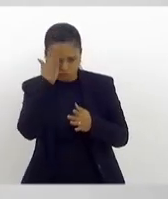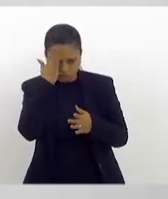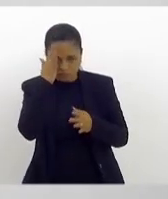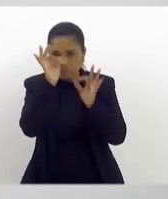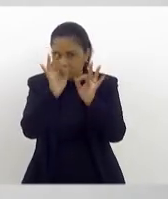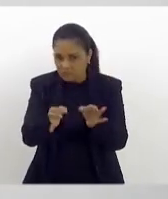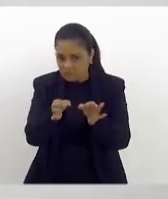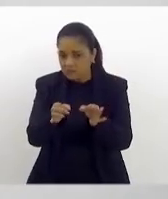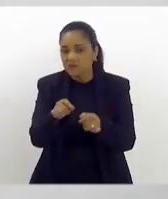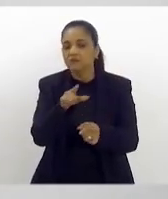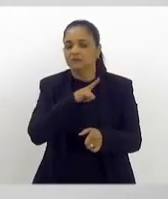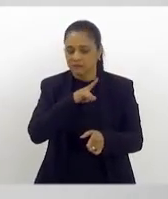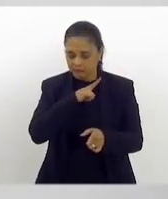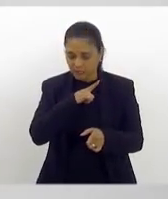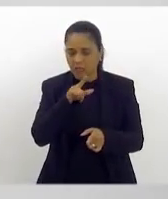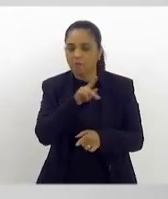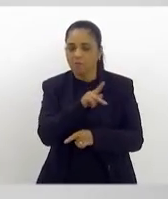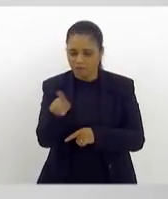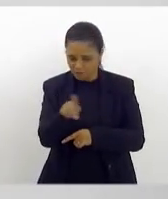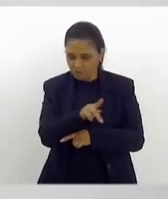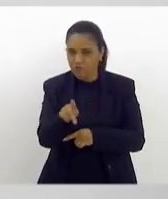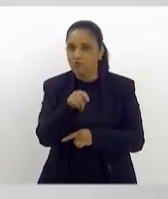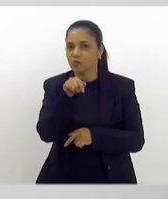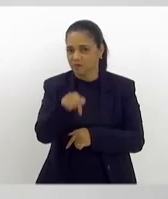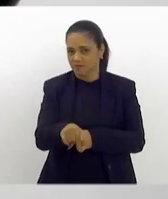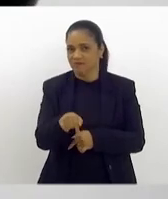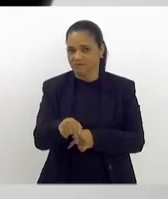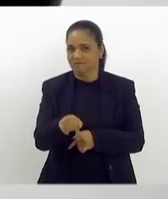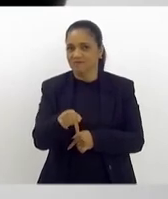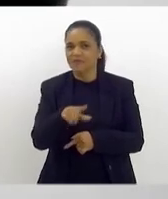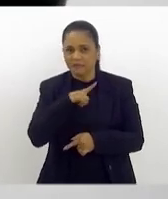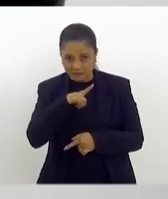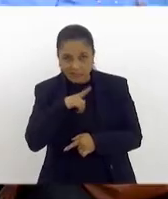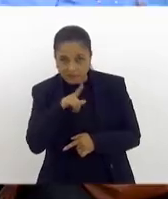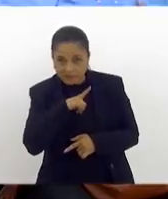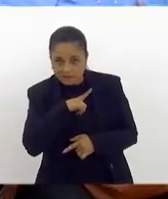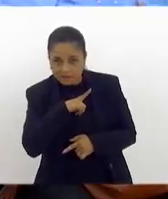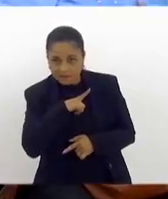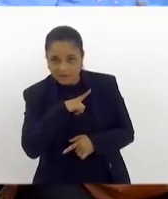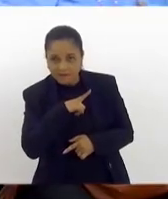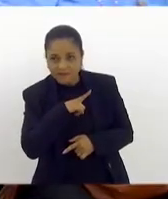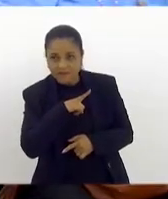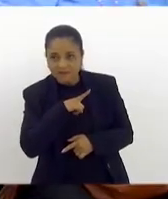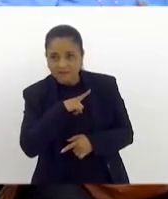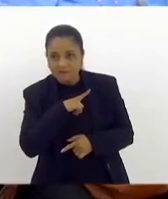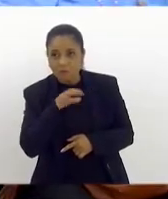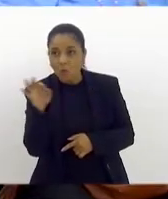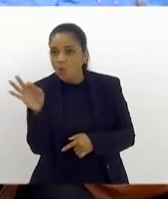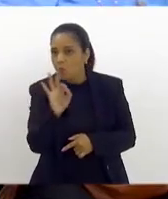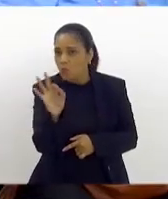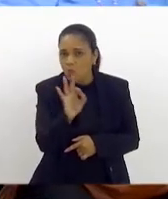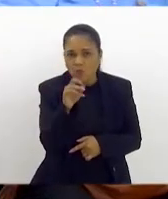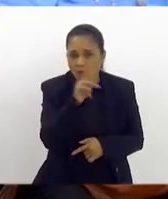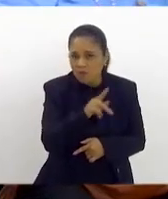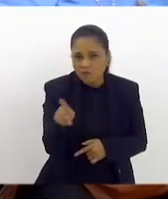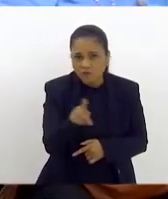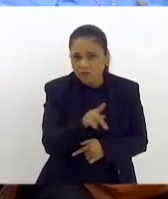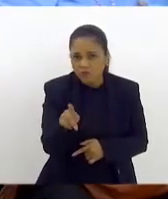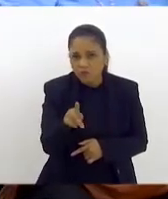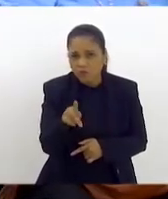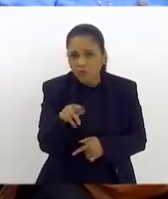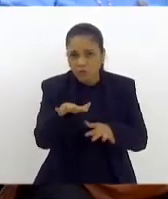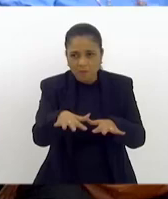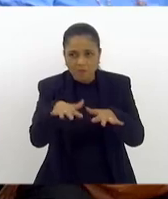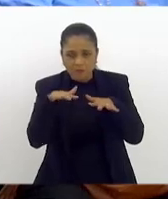que é professor. Temos professores ou professoras na casa? Ninguém é professor aqui? Aqui na plateia?